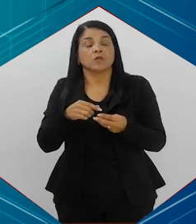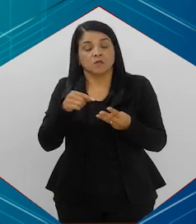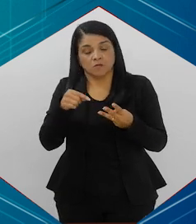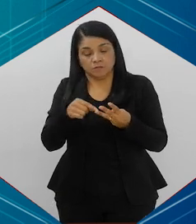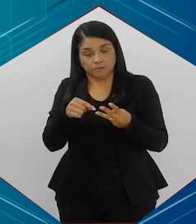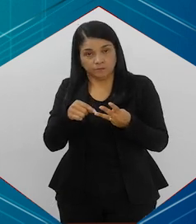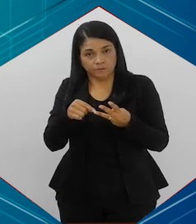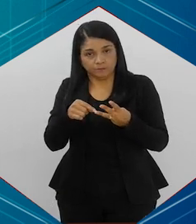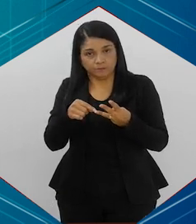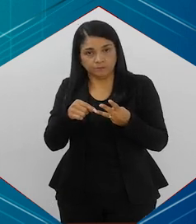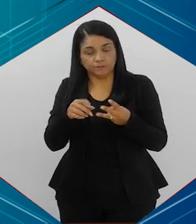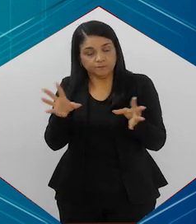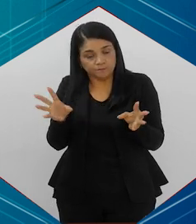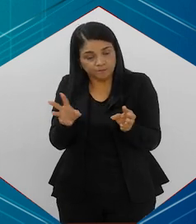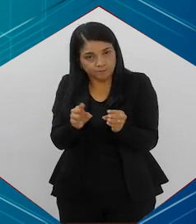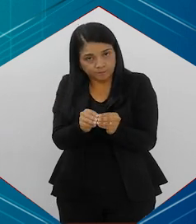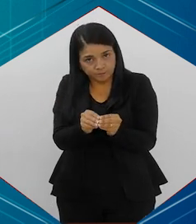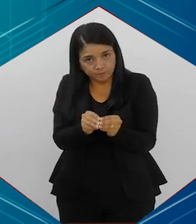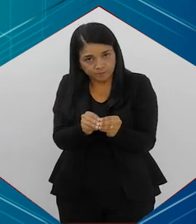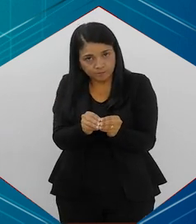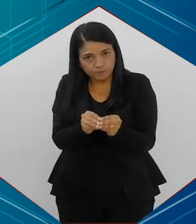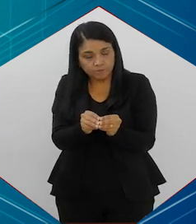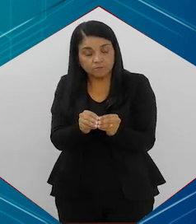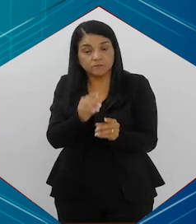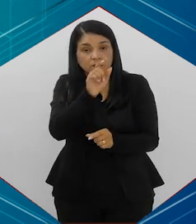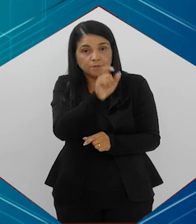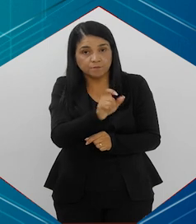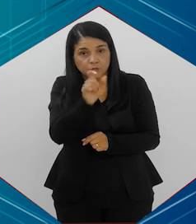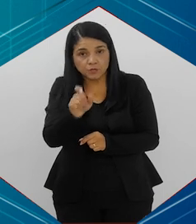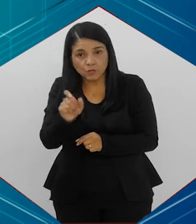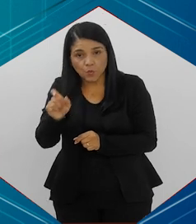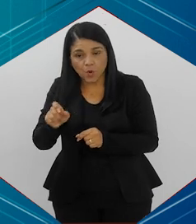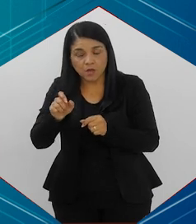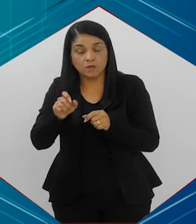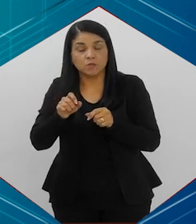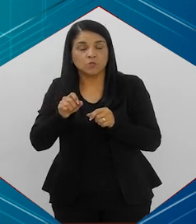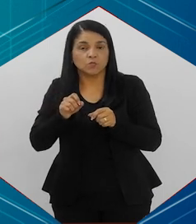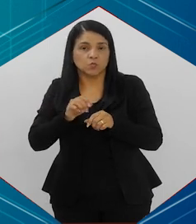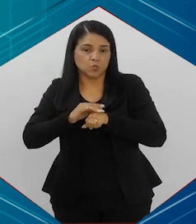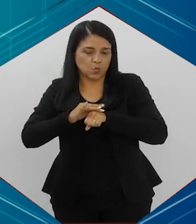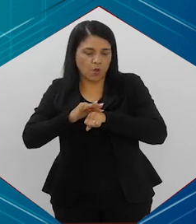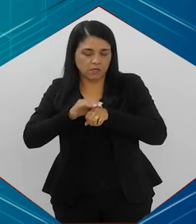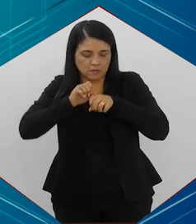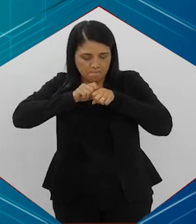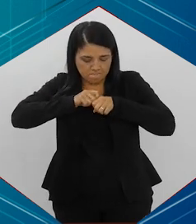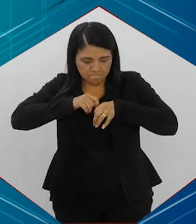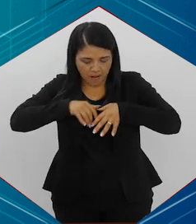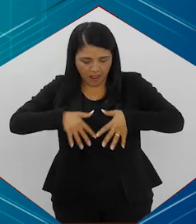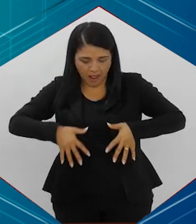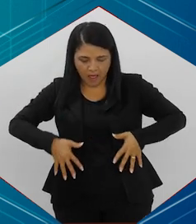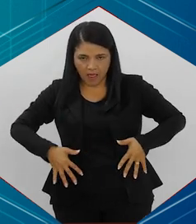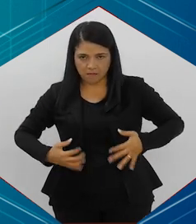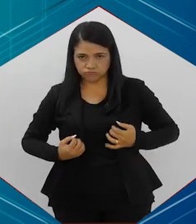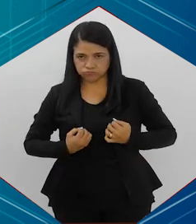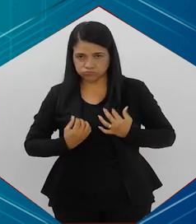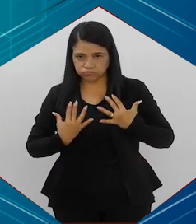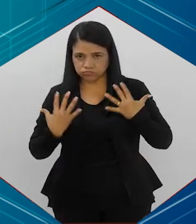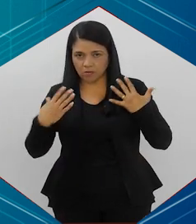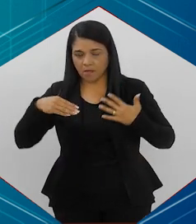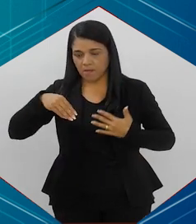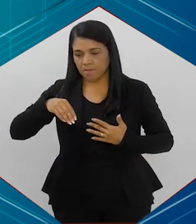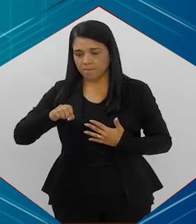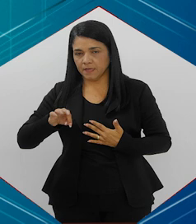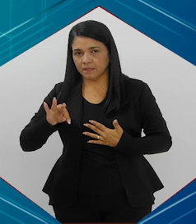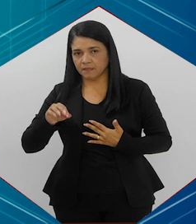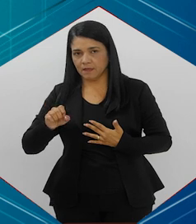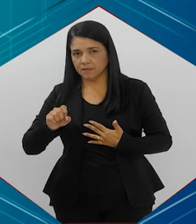último caso, vamos dizer assim, resumindo bastante, seria o paciente com doença mais avançada que já teria metástase e que muitas vezes